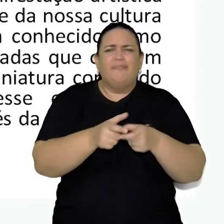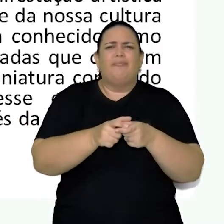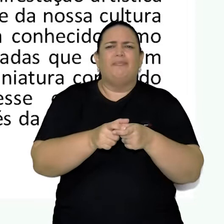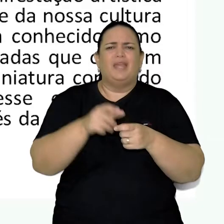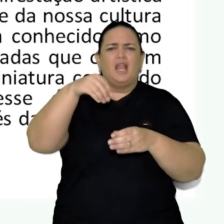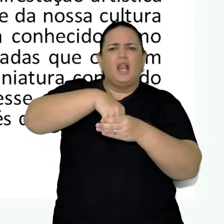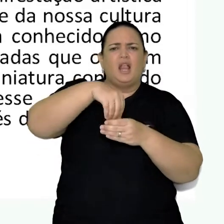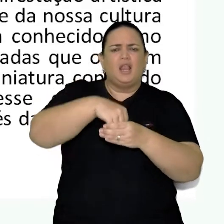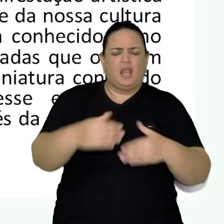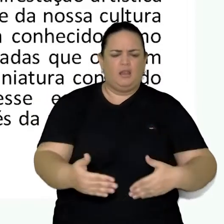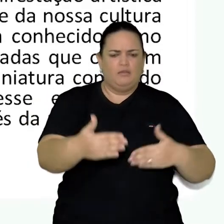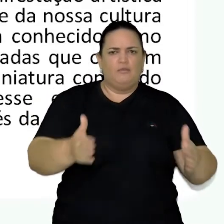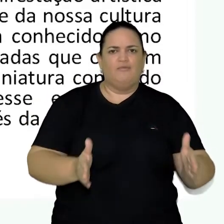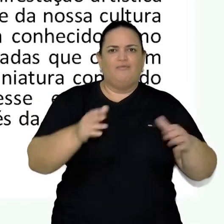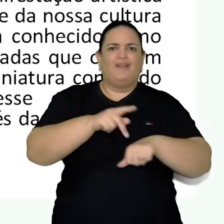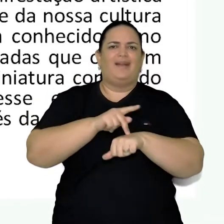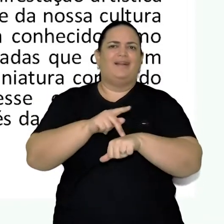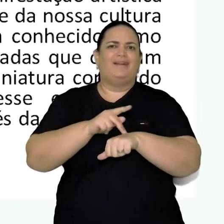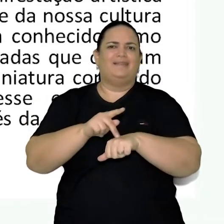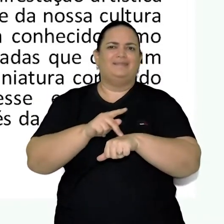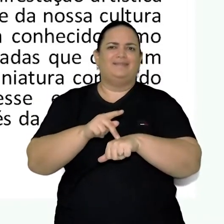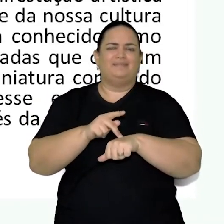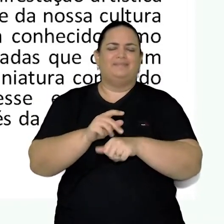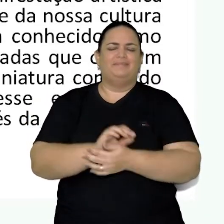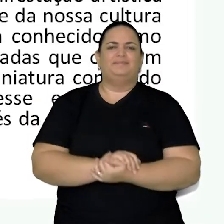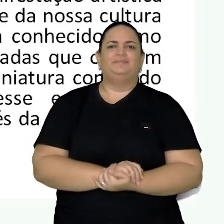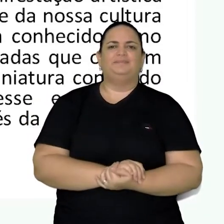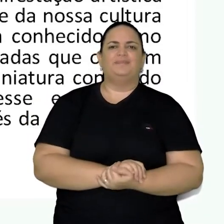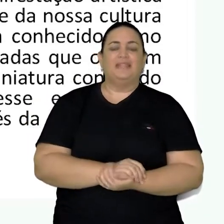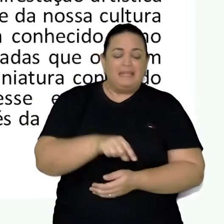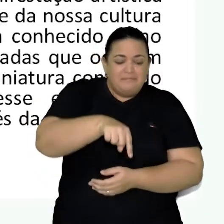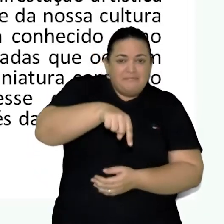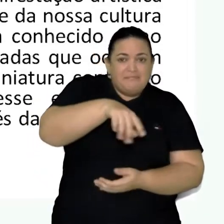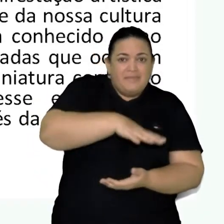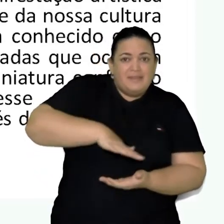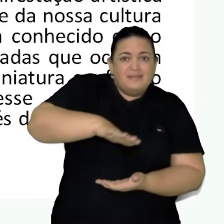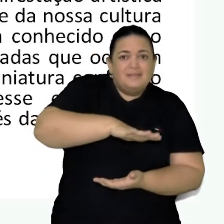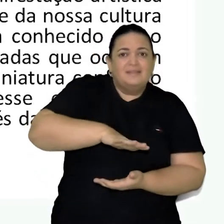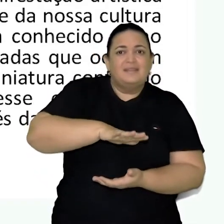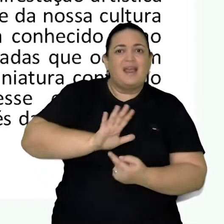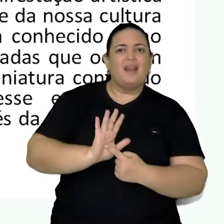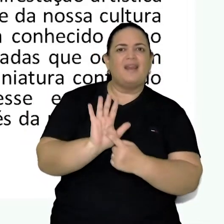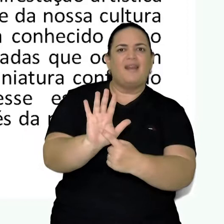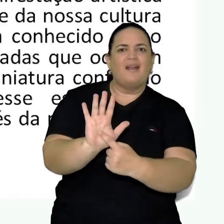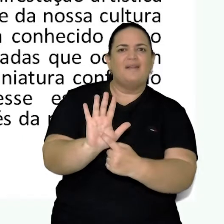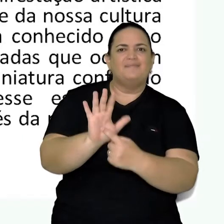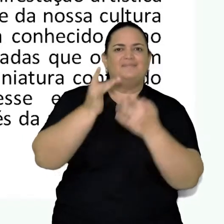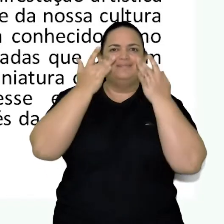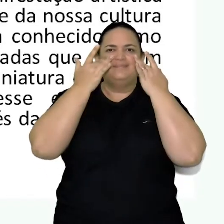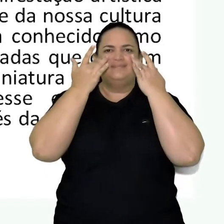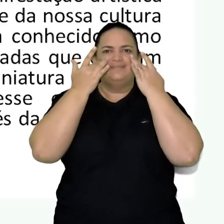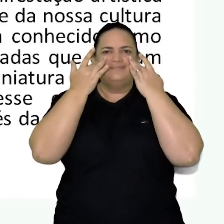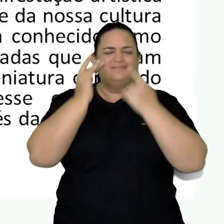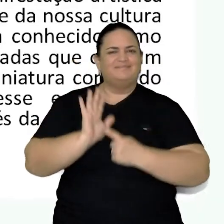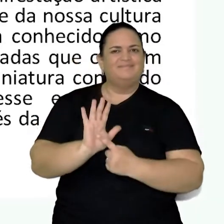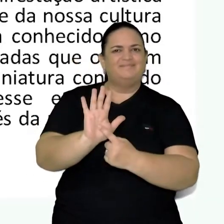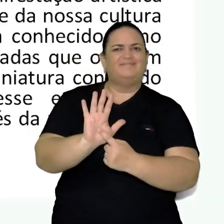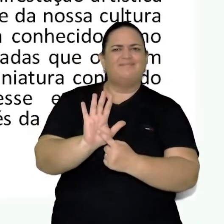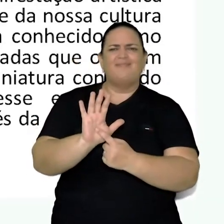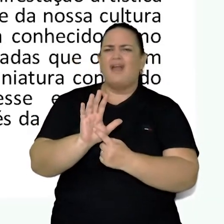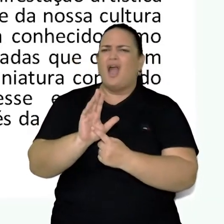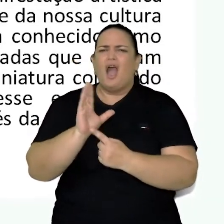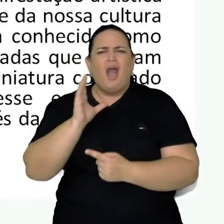em uma caixa preta de dimensões reduzidas. Nesse espaço, são apresentadas peças teatrais de curtíssima